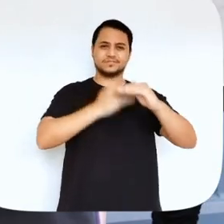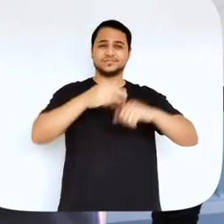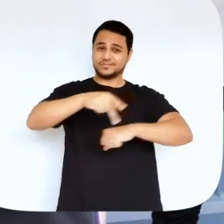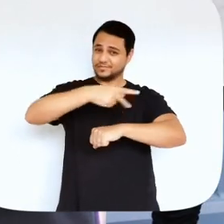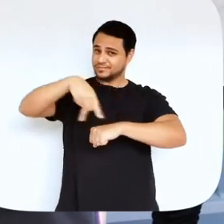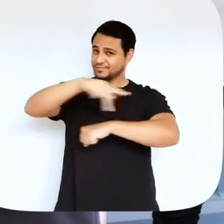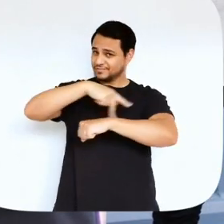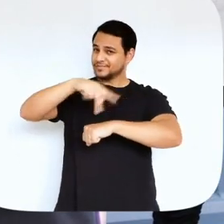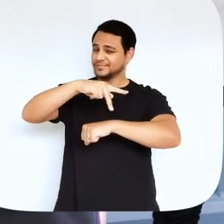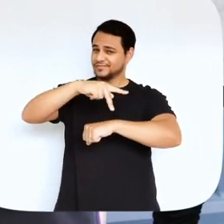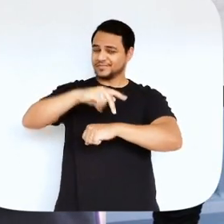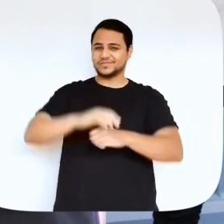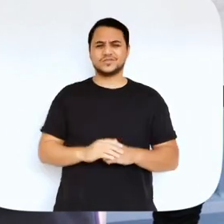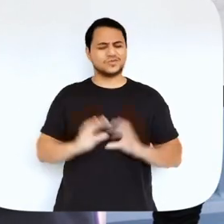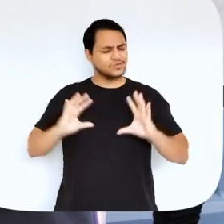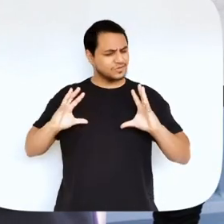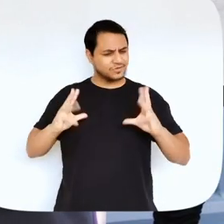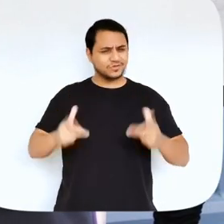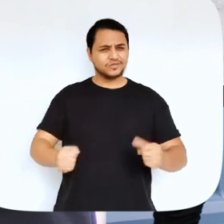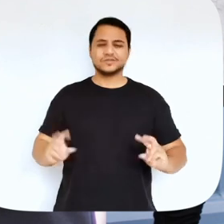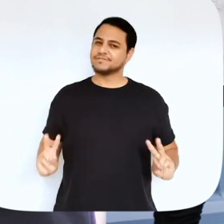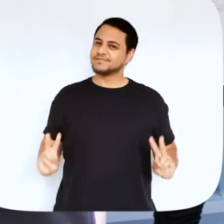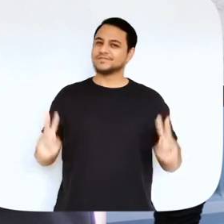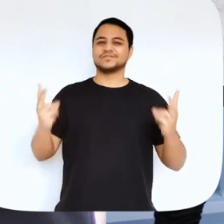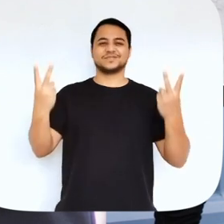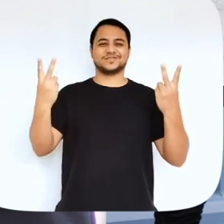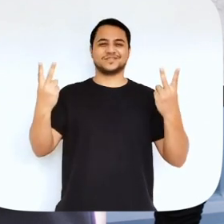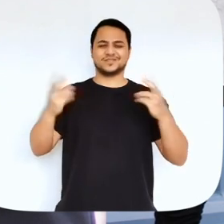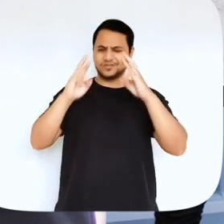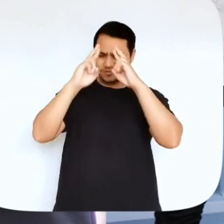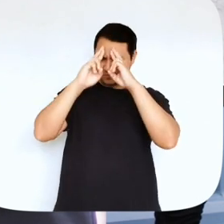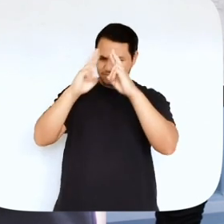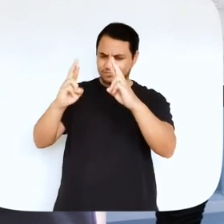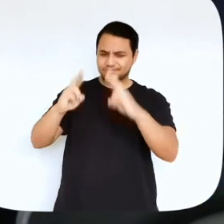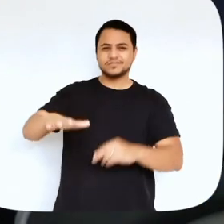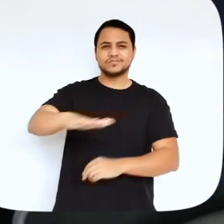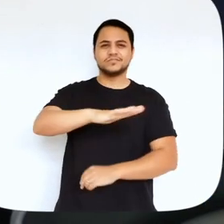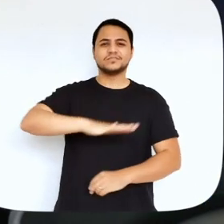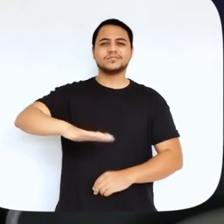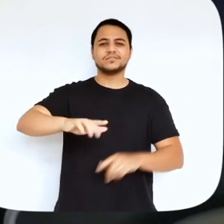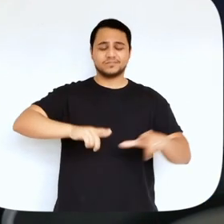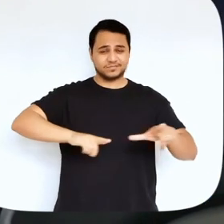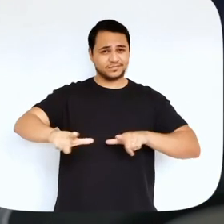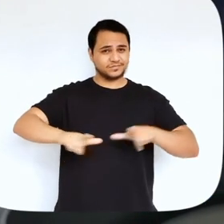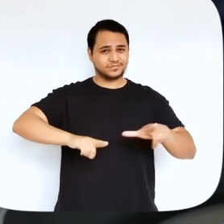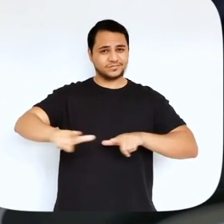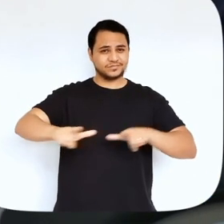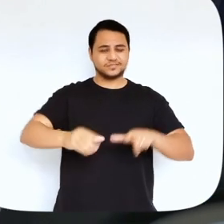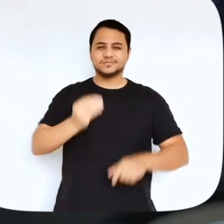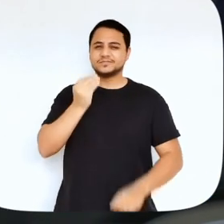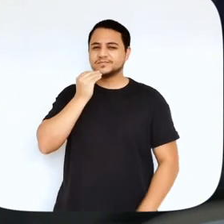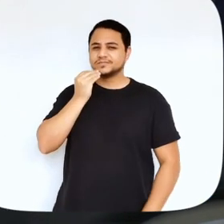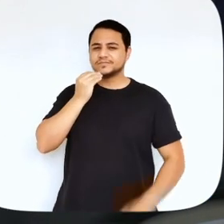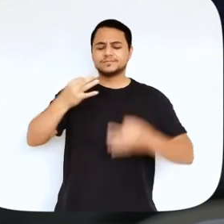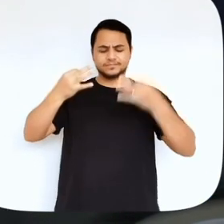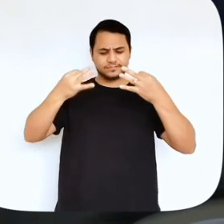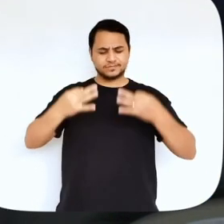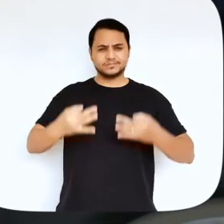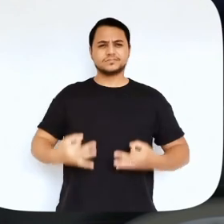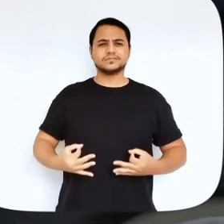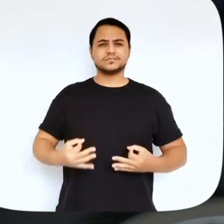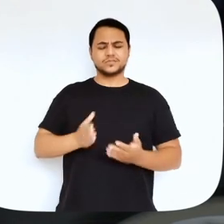desenvolvimento do nosso país. Que todos sejam valorizados e respeitados no ambiente de trabalho com